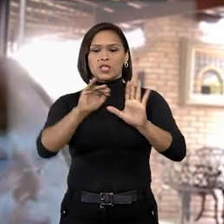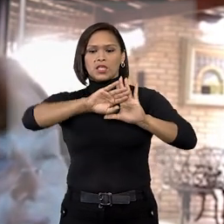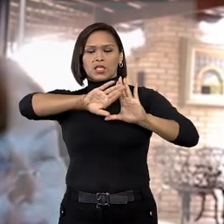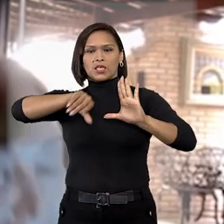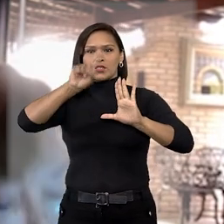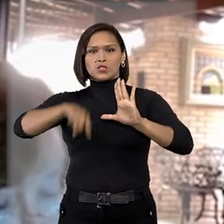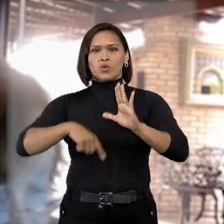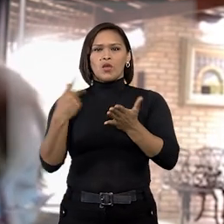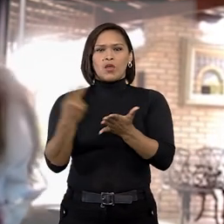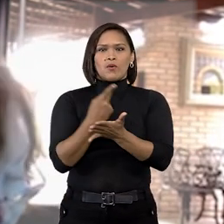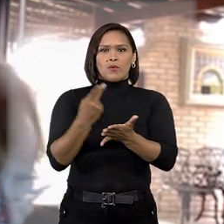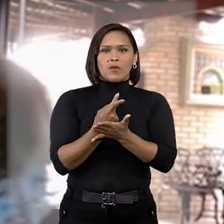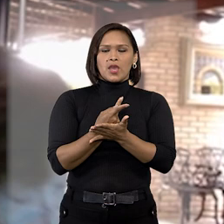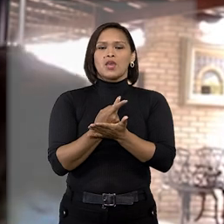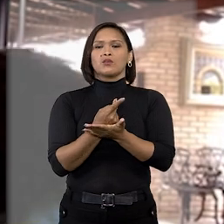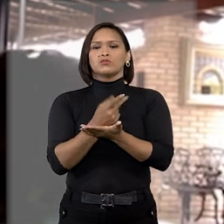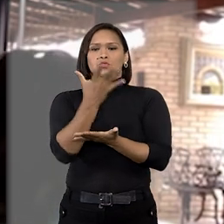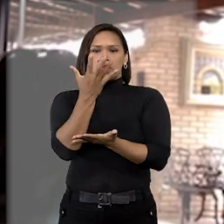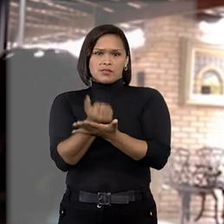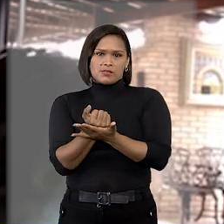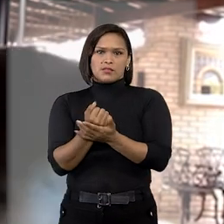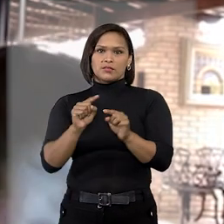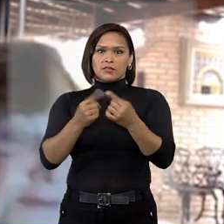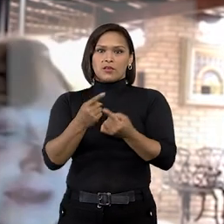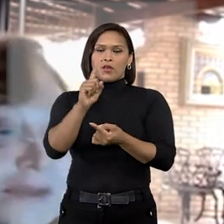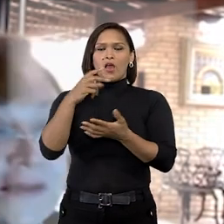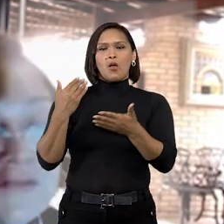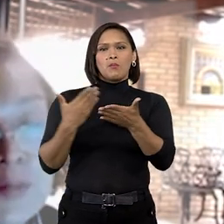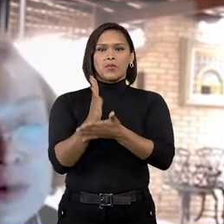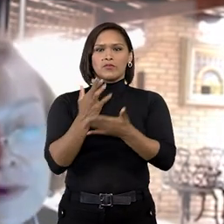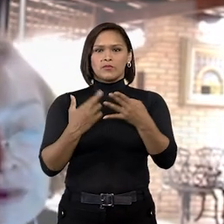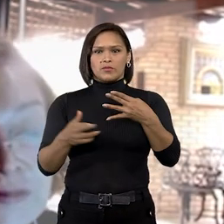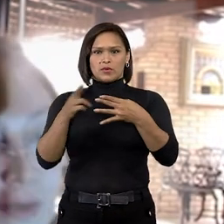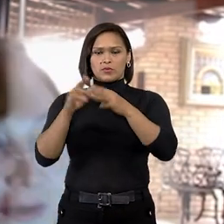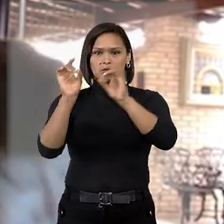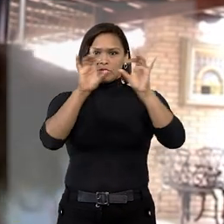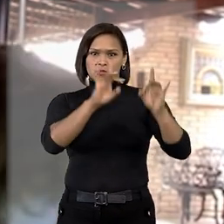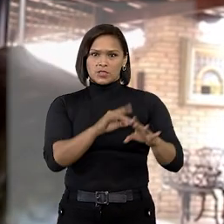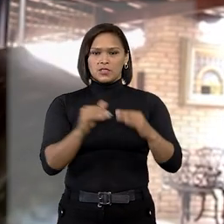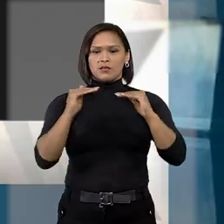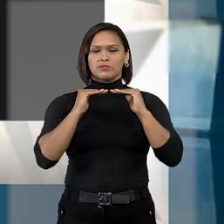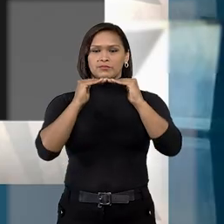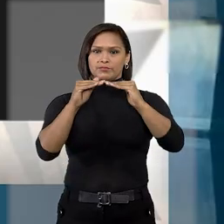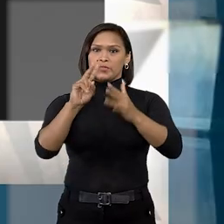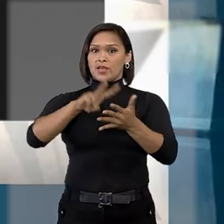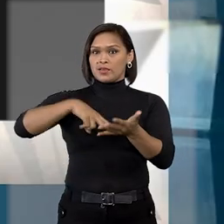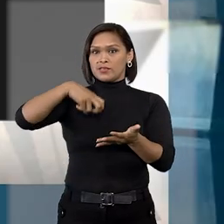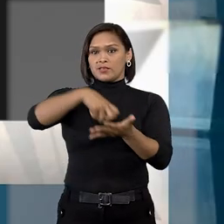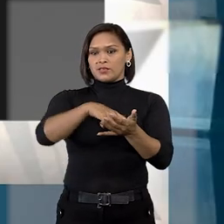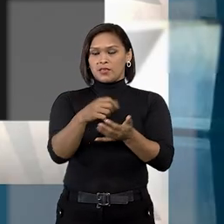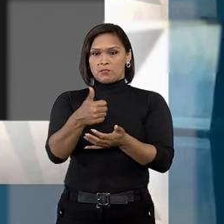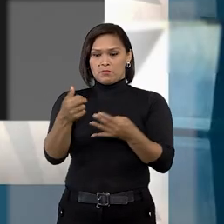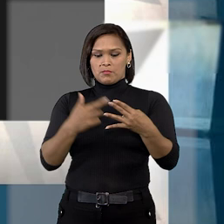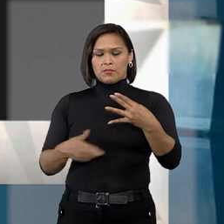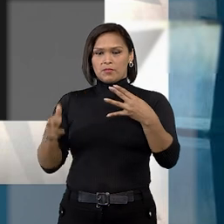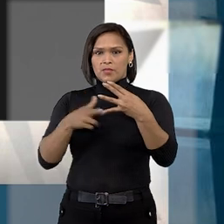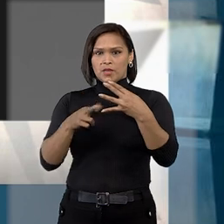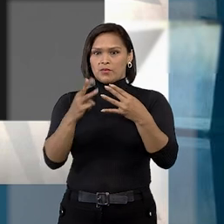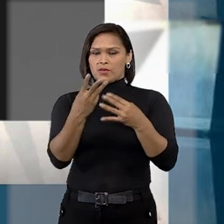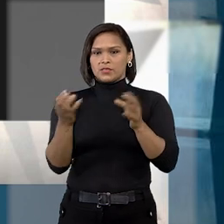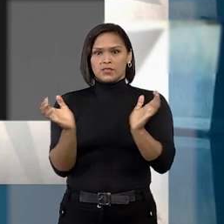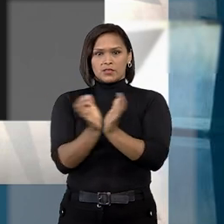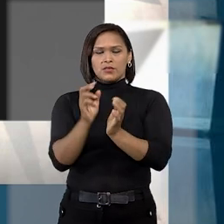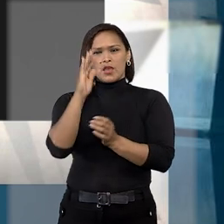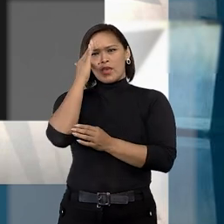excluindo a ilicitude de sua aquisição. Ao dar provimento ao recurso especial e restabelecer a sentença de primeiro grau, a